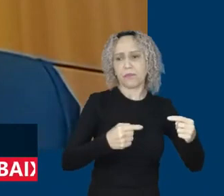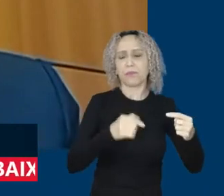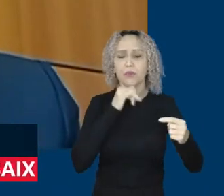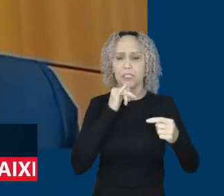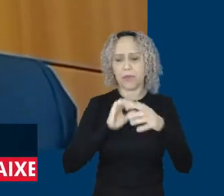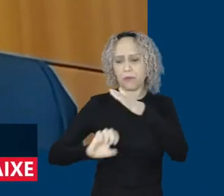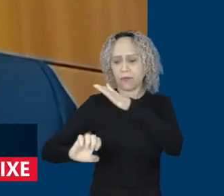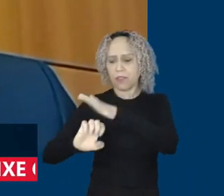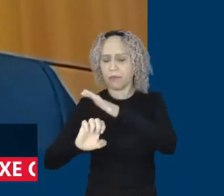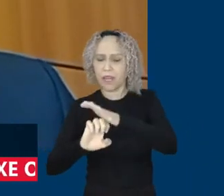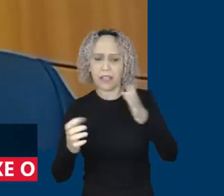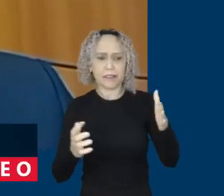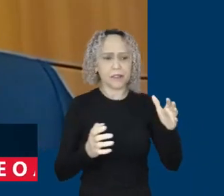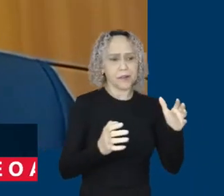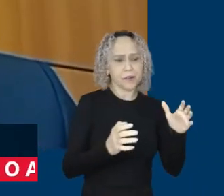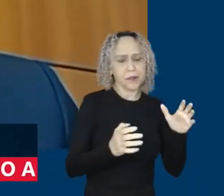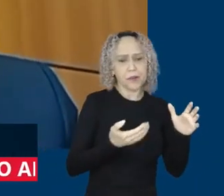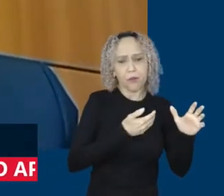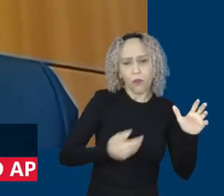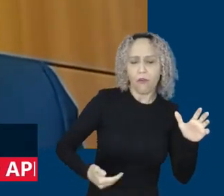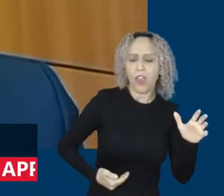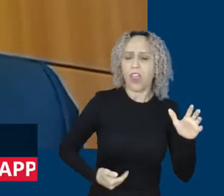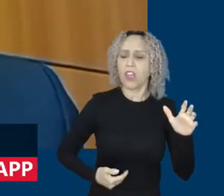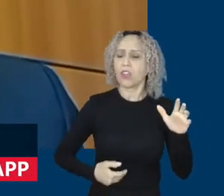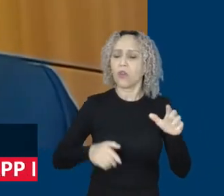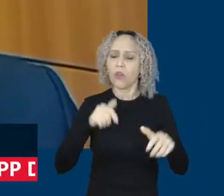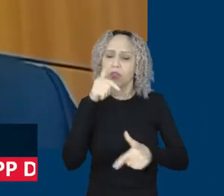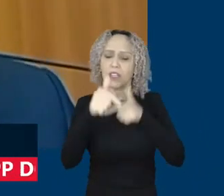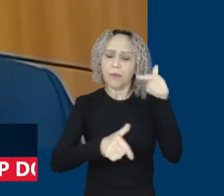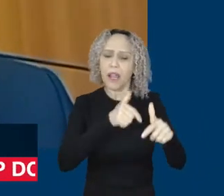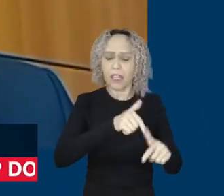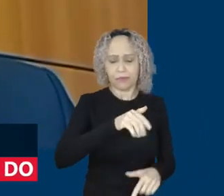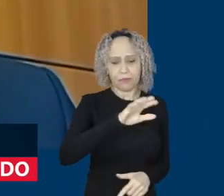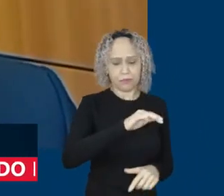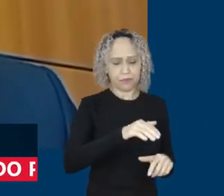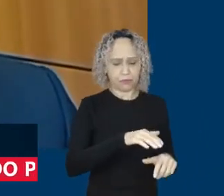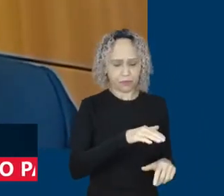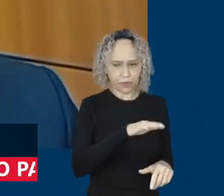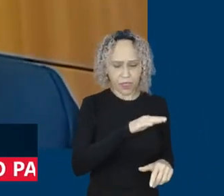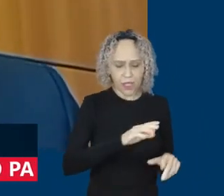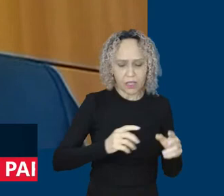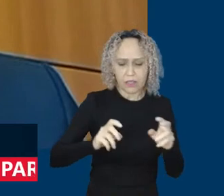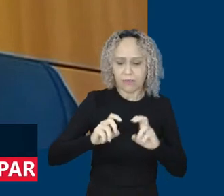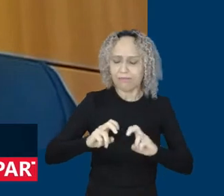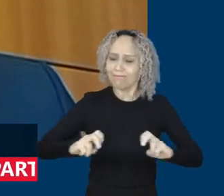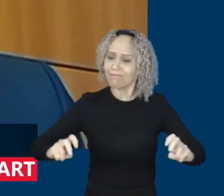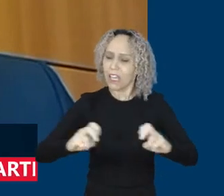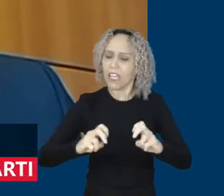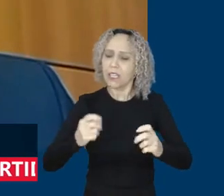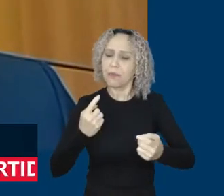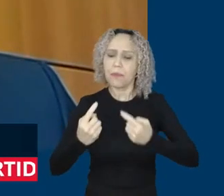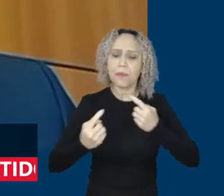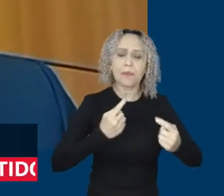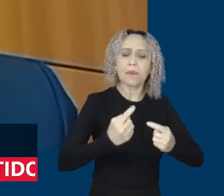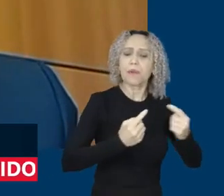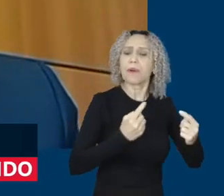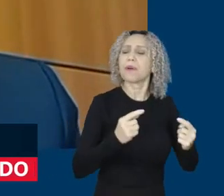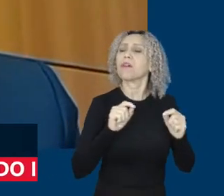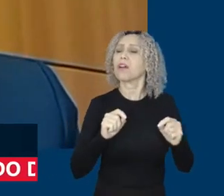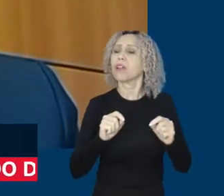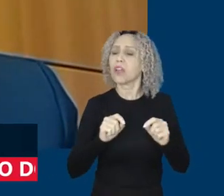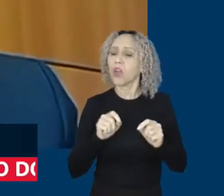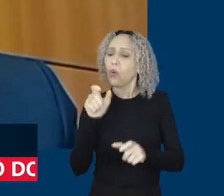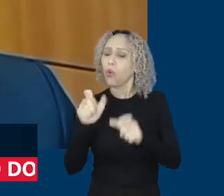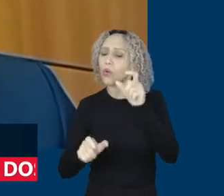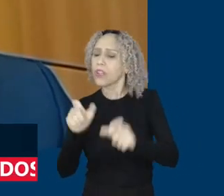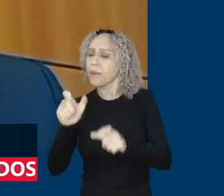que tem força de lei, ela possa ser implementada em todos os setores da economia, que os trabalhadores possam sentar na